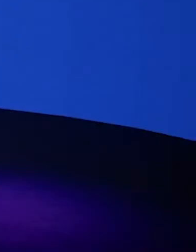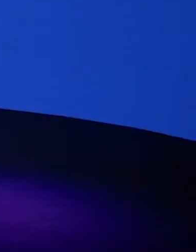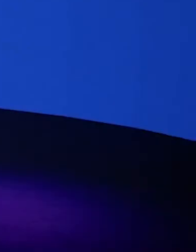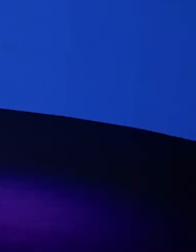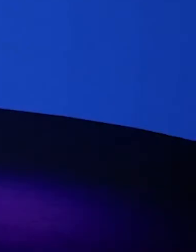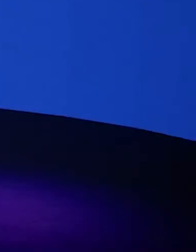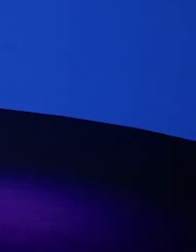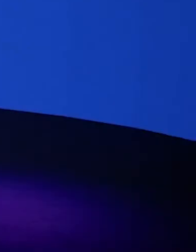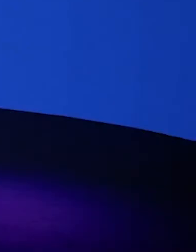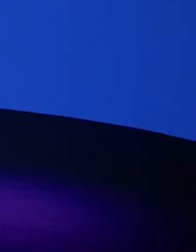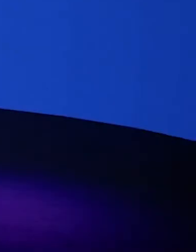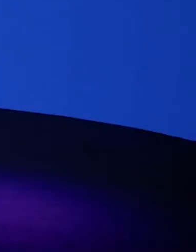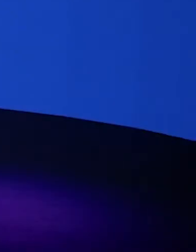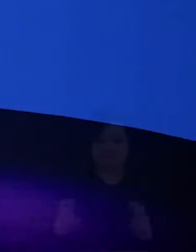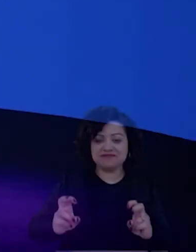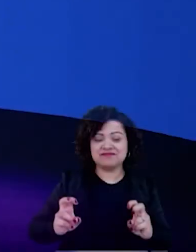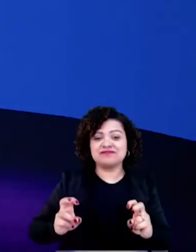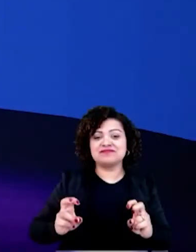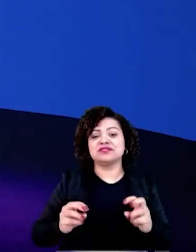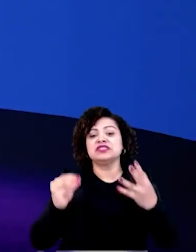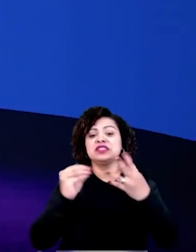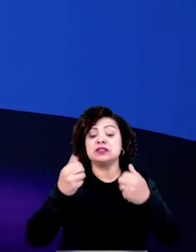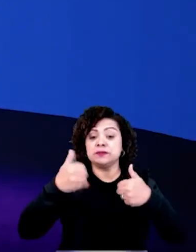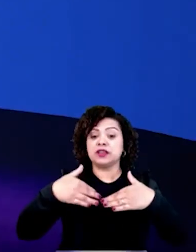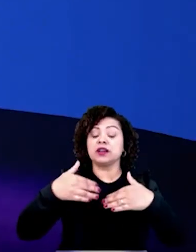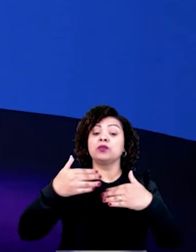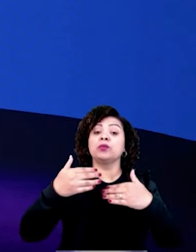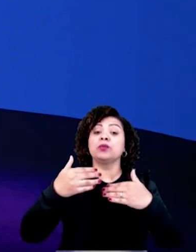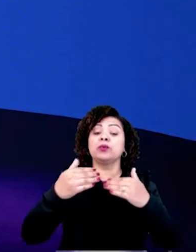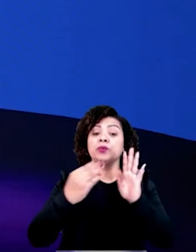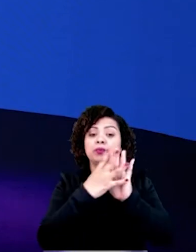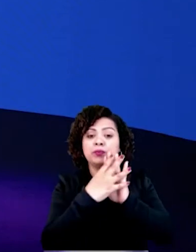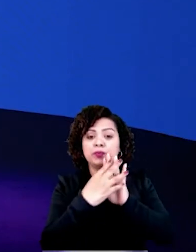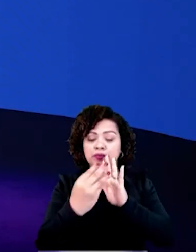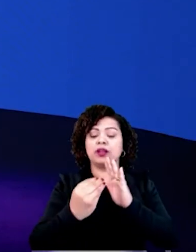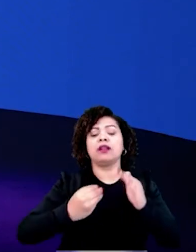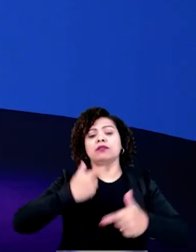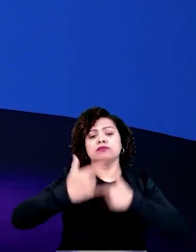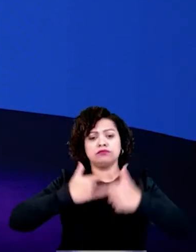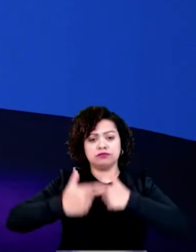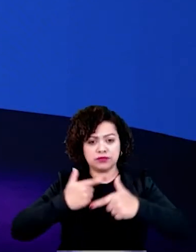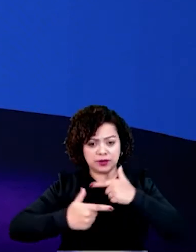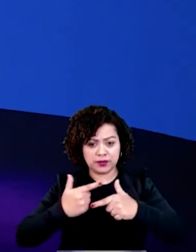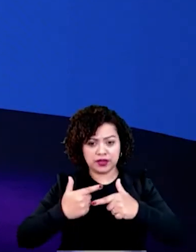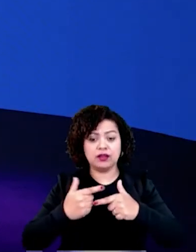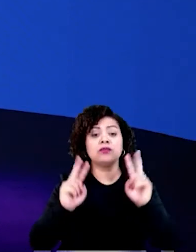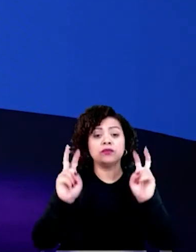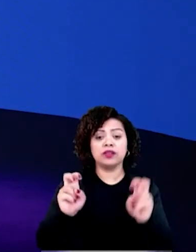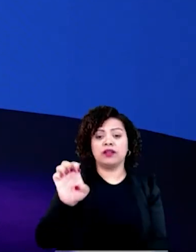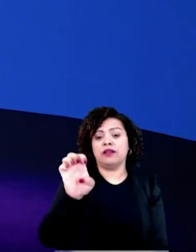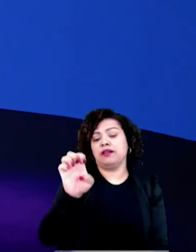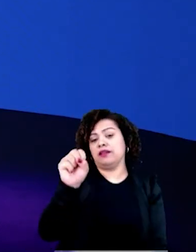Agora, dentro do pilar de Business Model, nós vamos falar sobre o futuro ESG, como usar a inovação